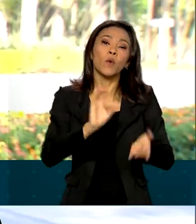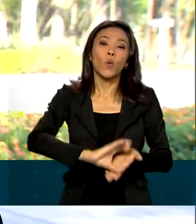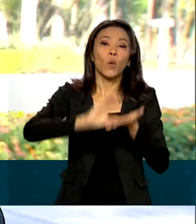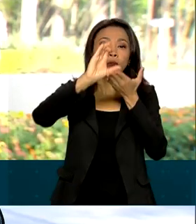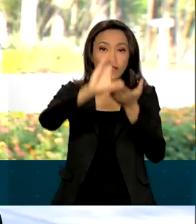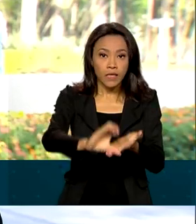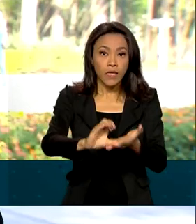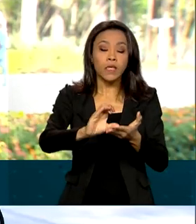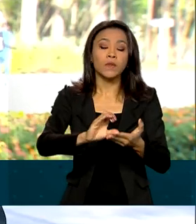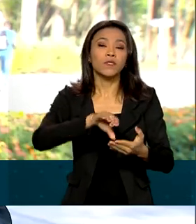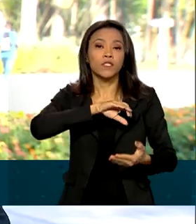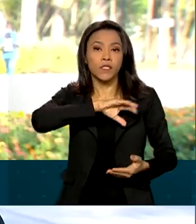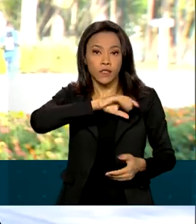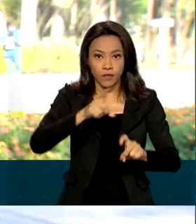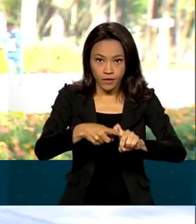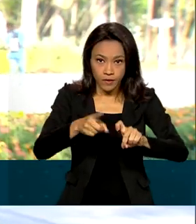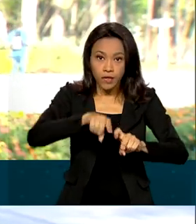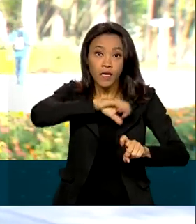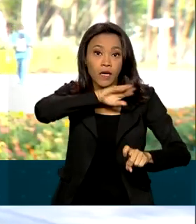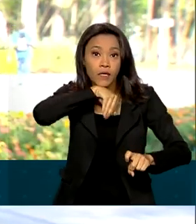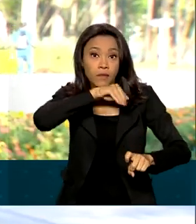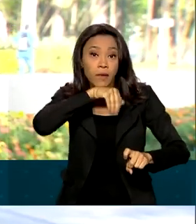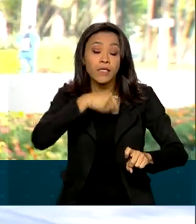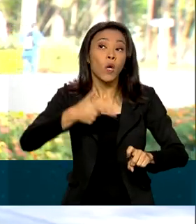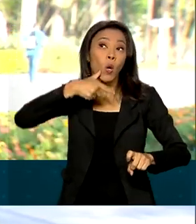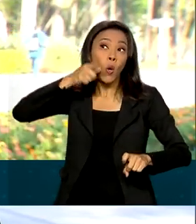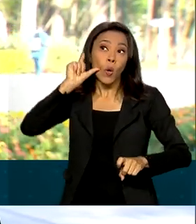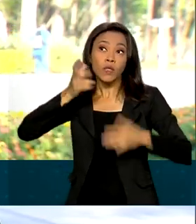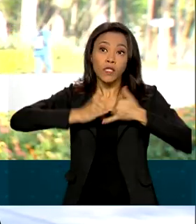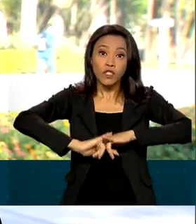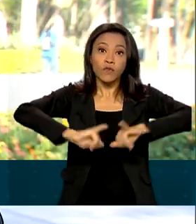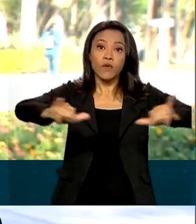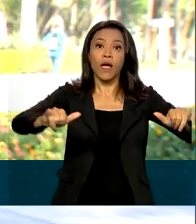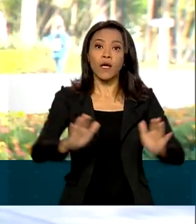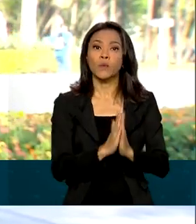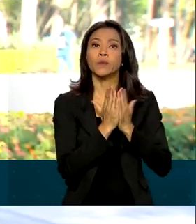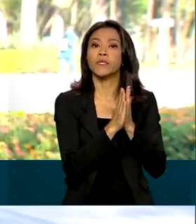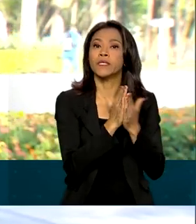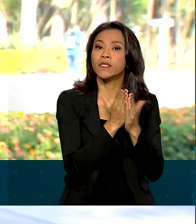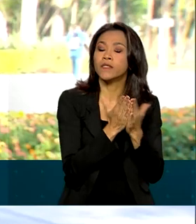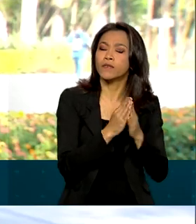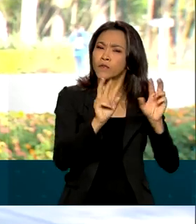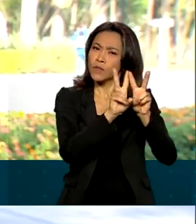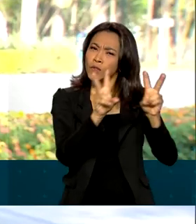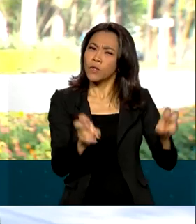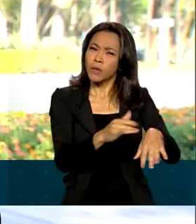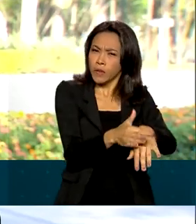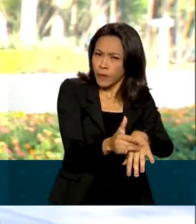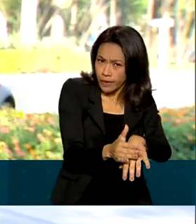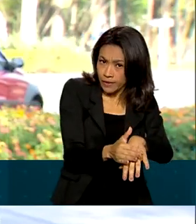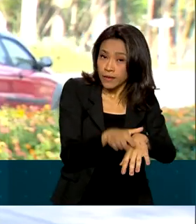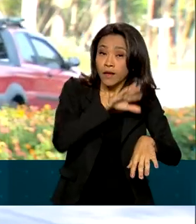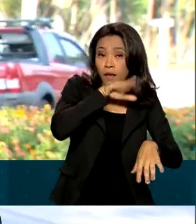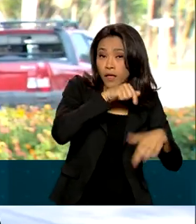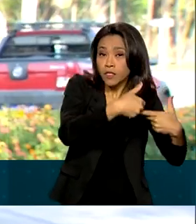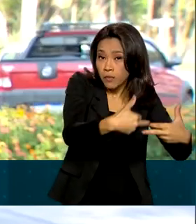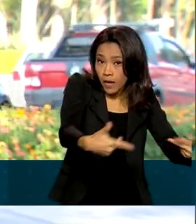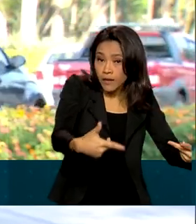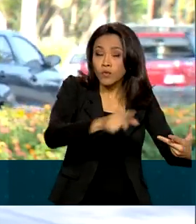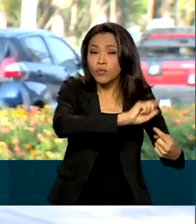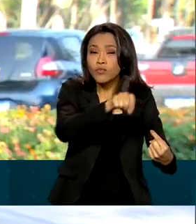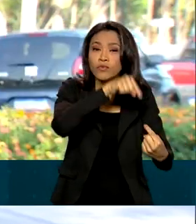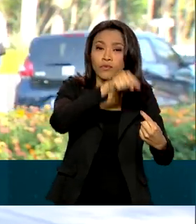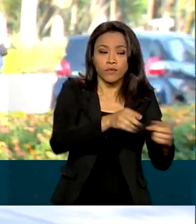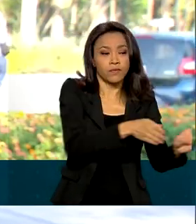Veterinária do Estado de São Paulo lançaram ontem a cartilha Monkeypox em animais. O objetivo é orientar médicos